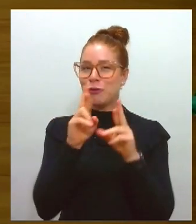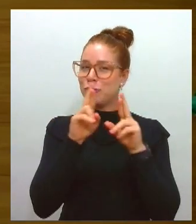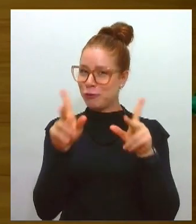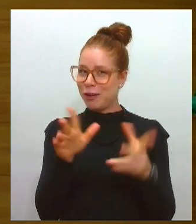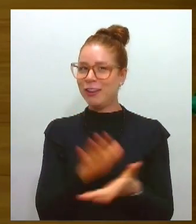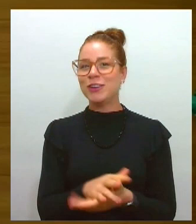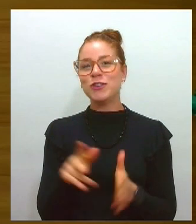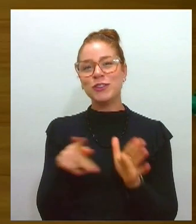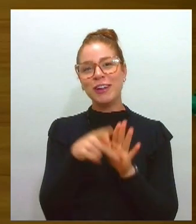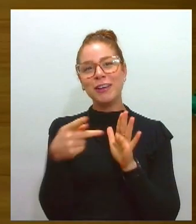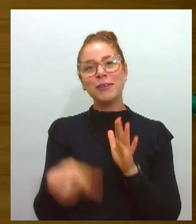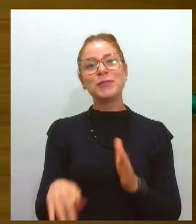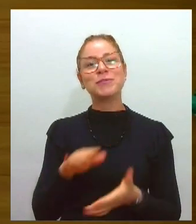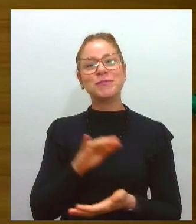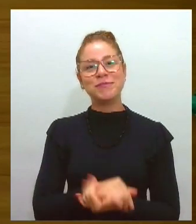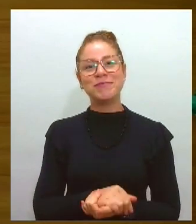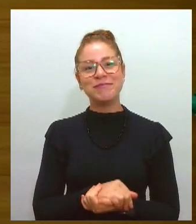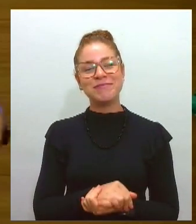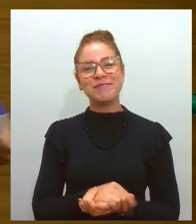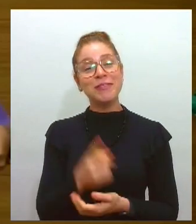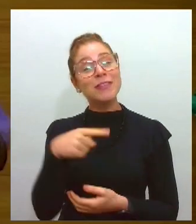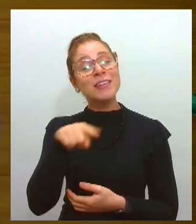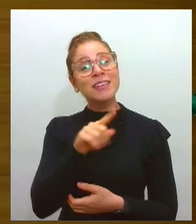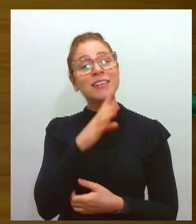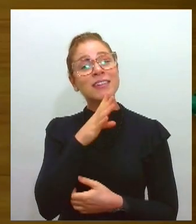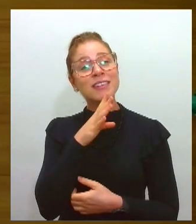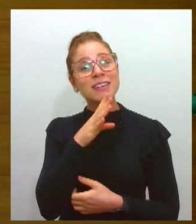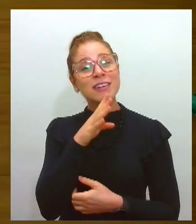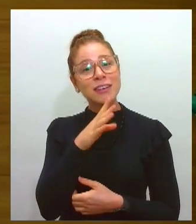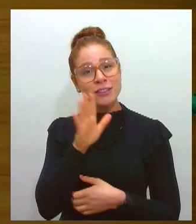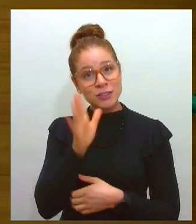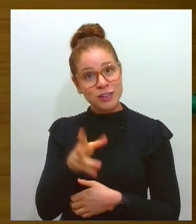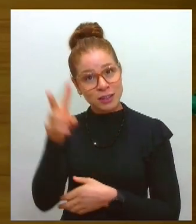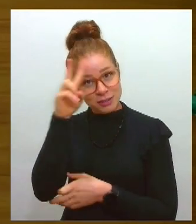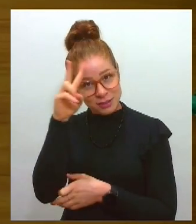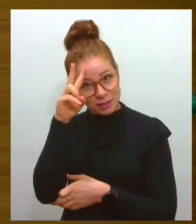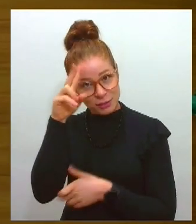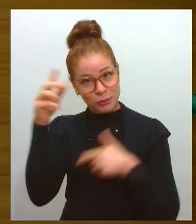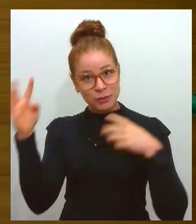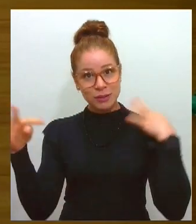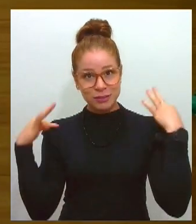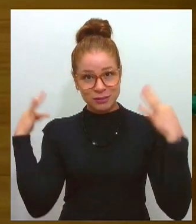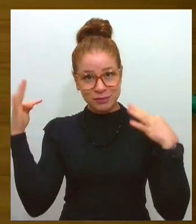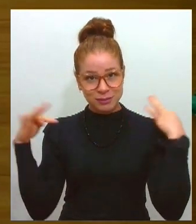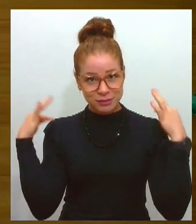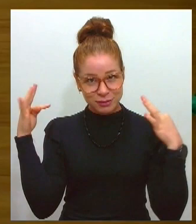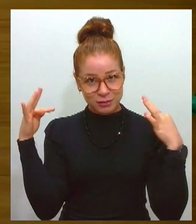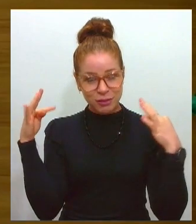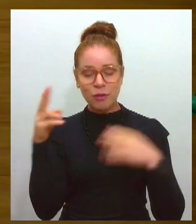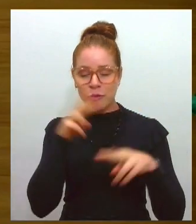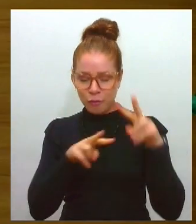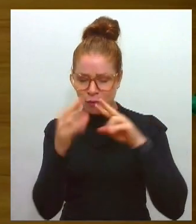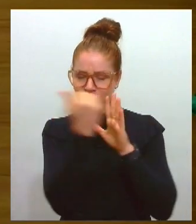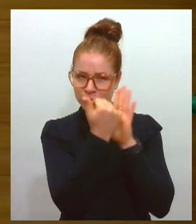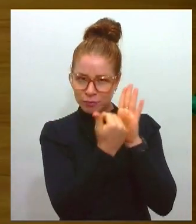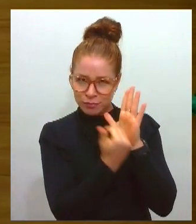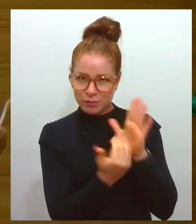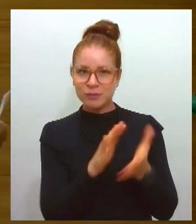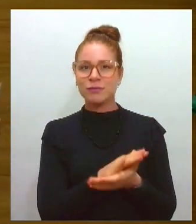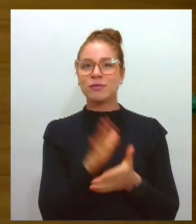Alain, pelas informações. você aí de casa que ainda não conhece a segunda onda do turista, vai lá, confere aí a programação desse dia, que já é um aquecimento para os